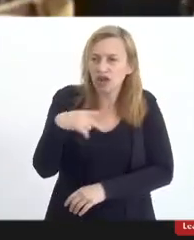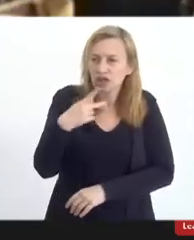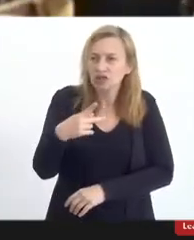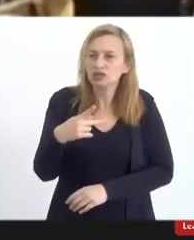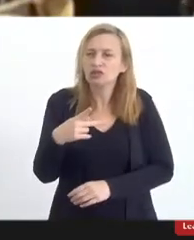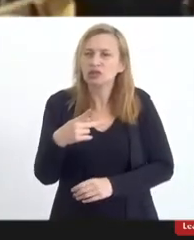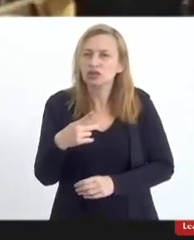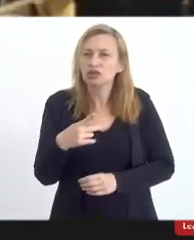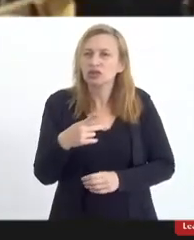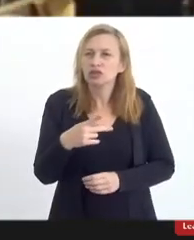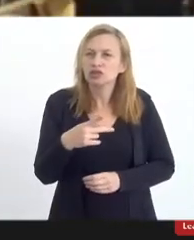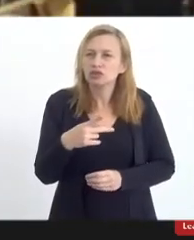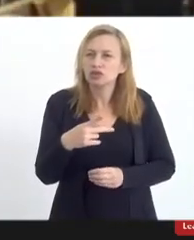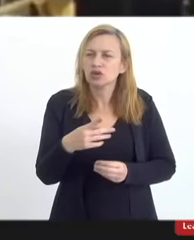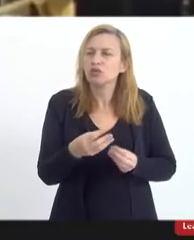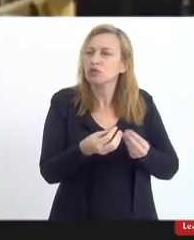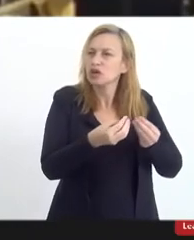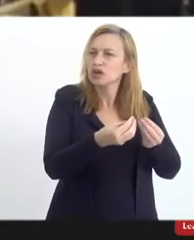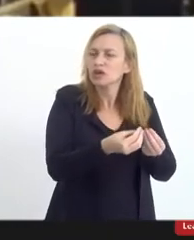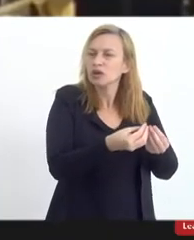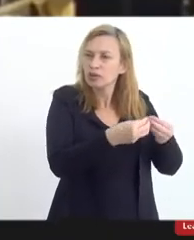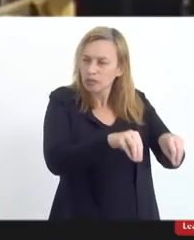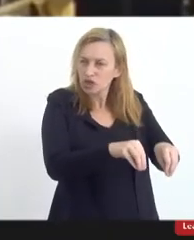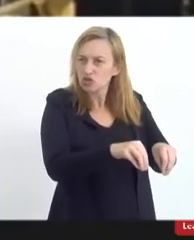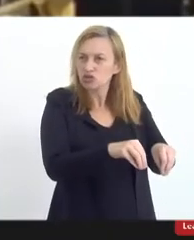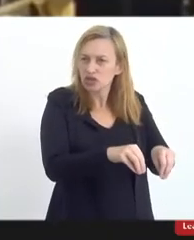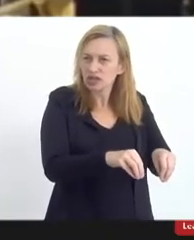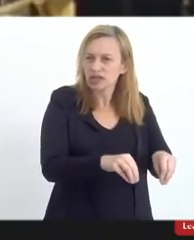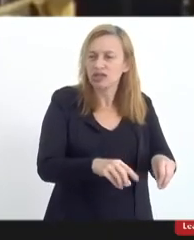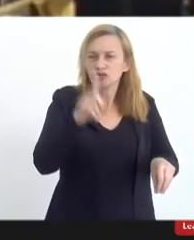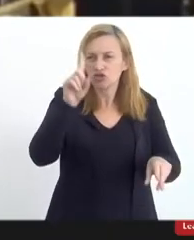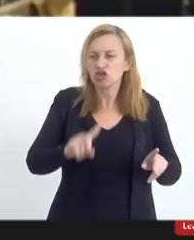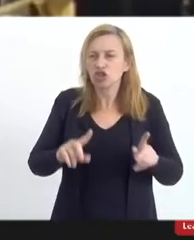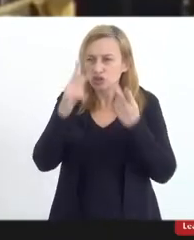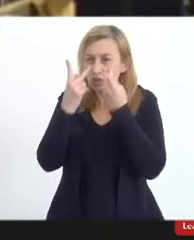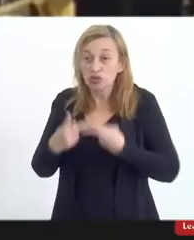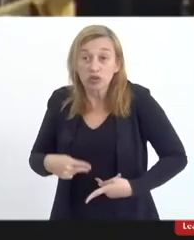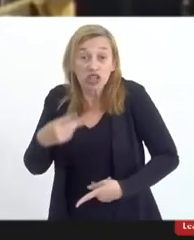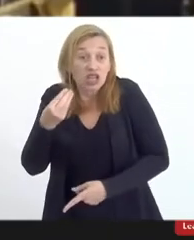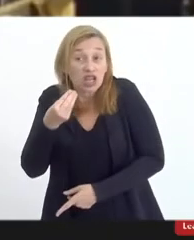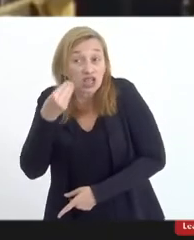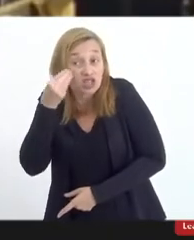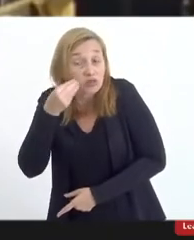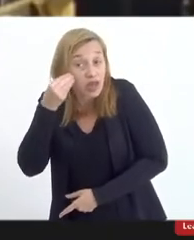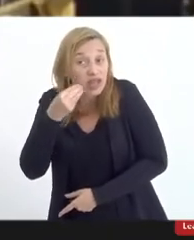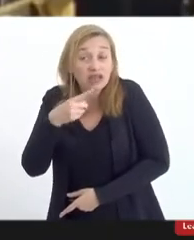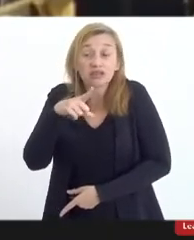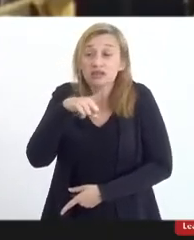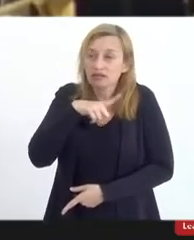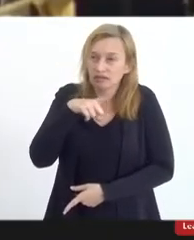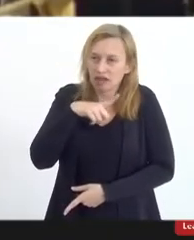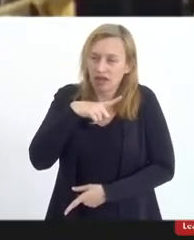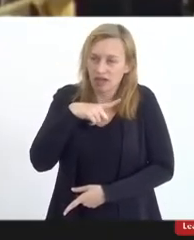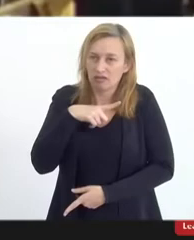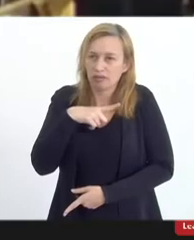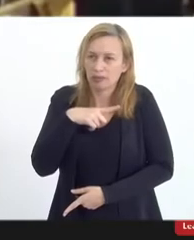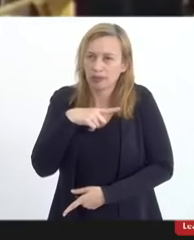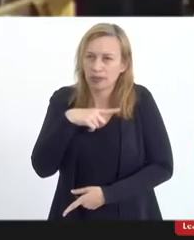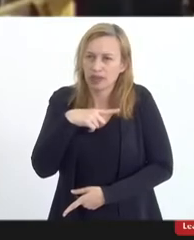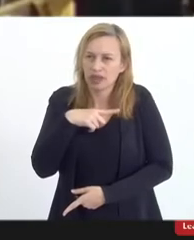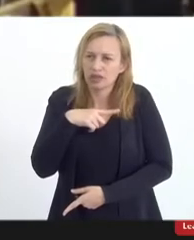violações dos direitos humanos que eles vivenciam, que vivem, e como repudiam